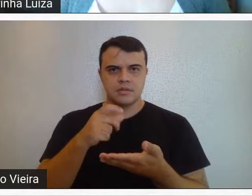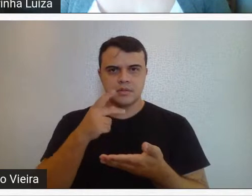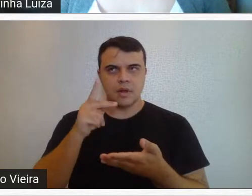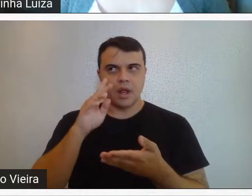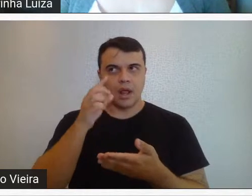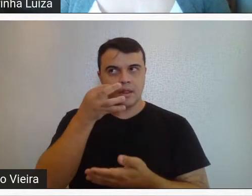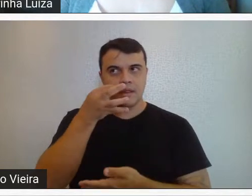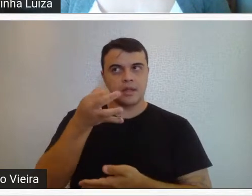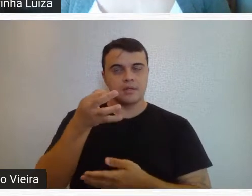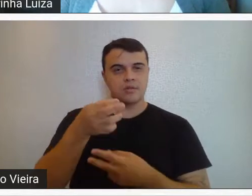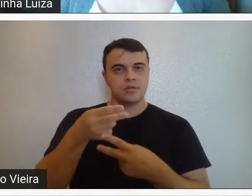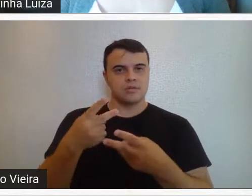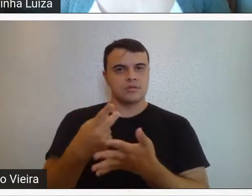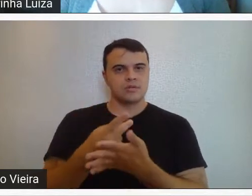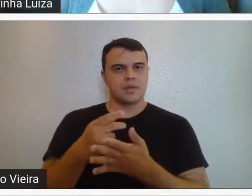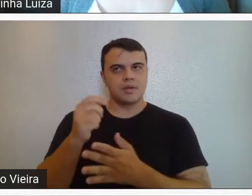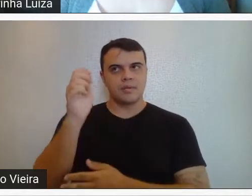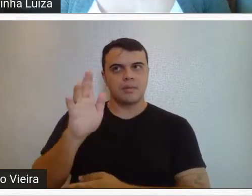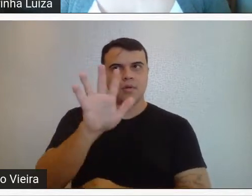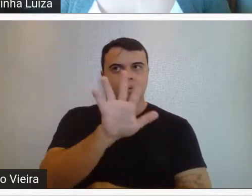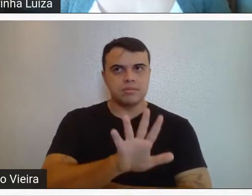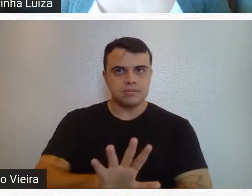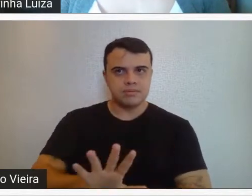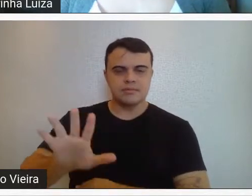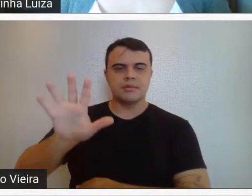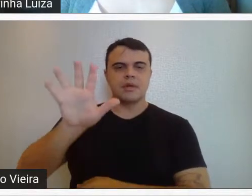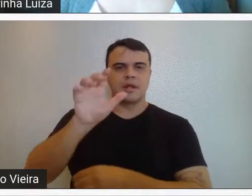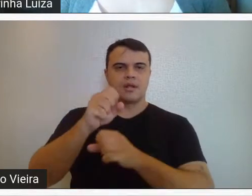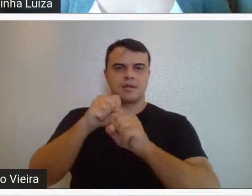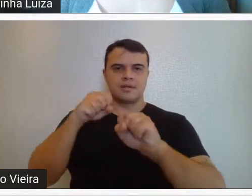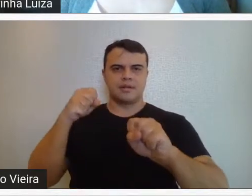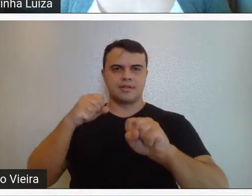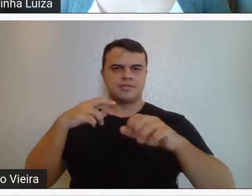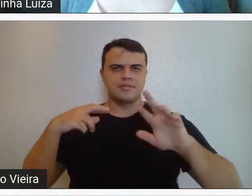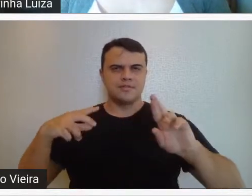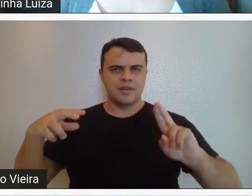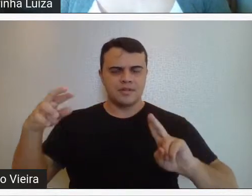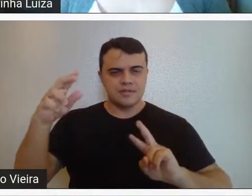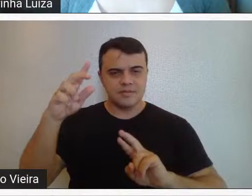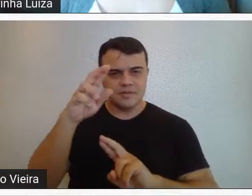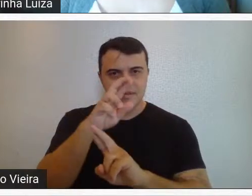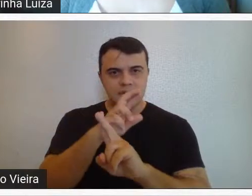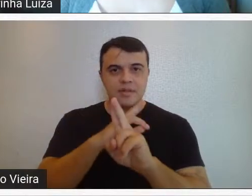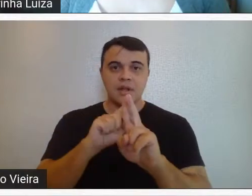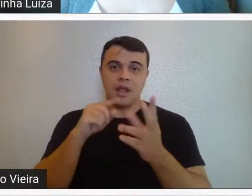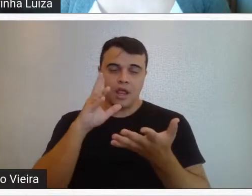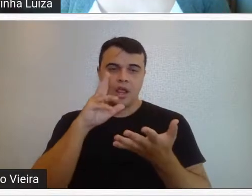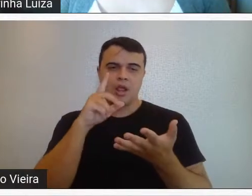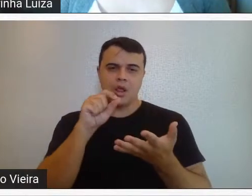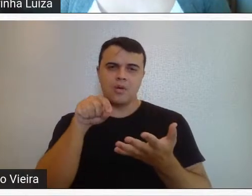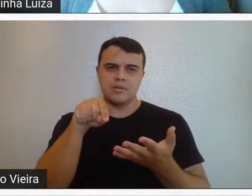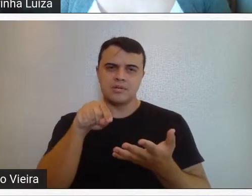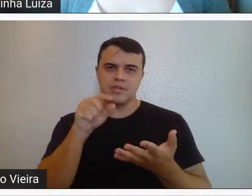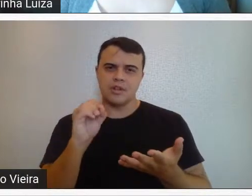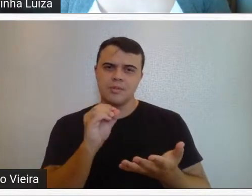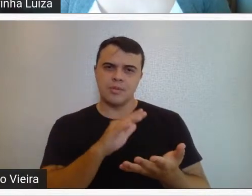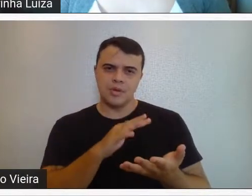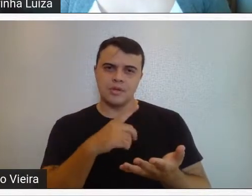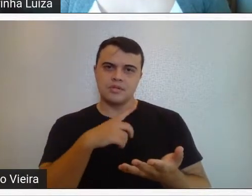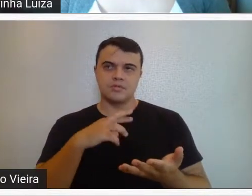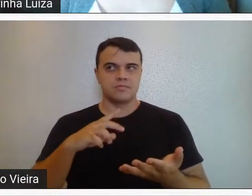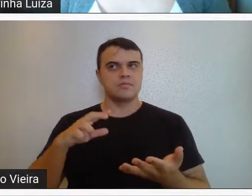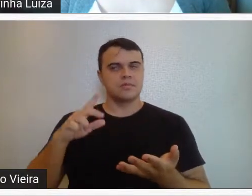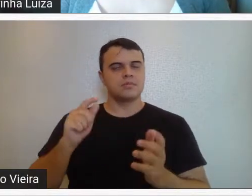atento para coisas, porque o Brasil é muito grande, o Brasil é plural, é diverso, e eu acho que esses modernismos no plural